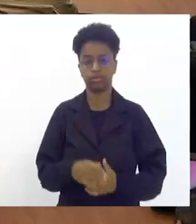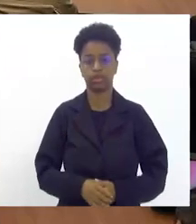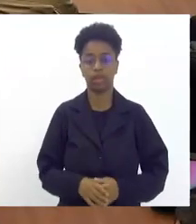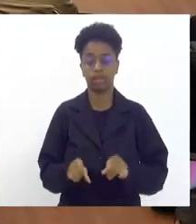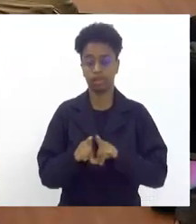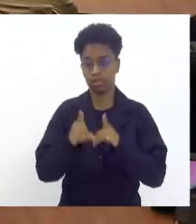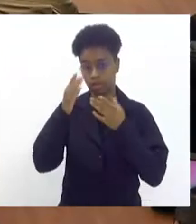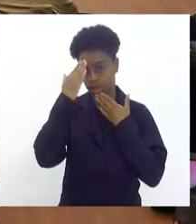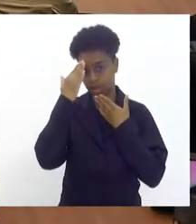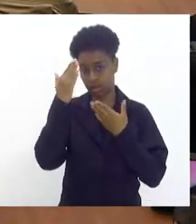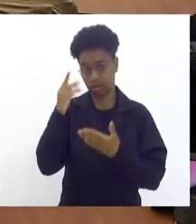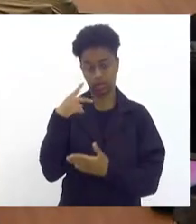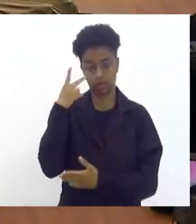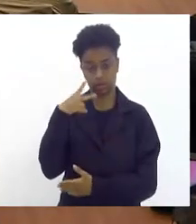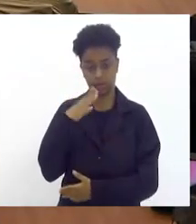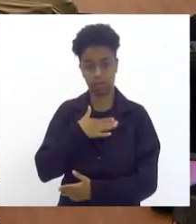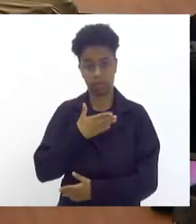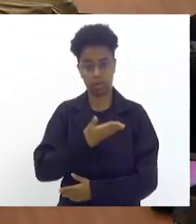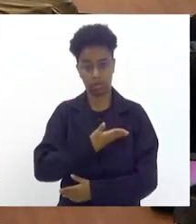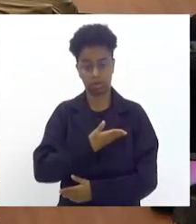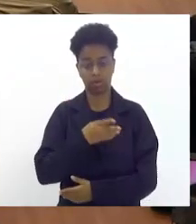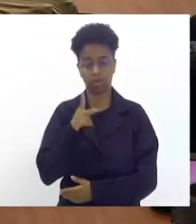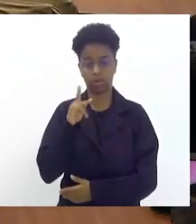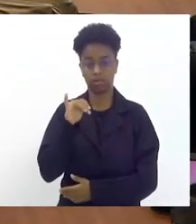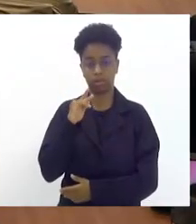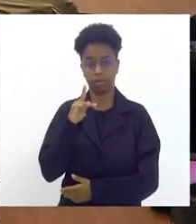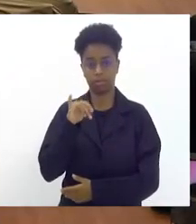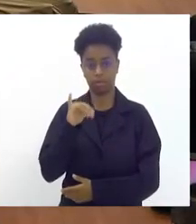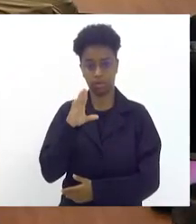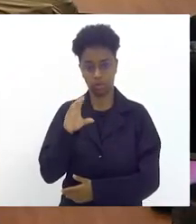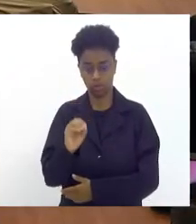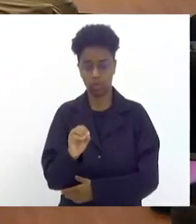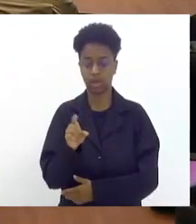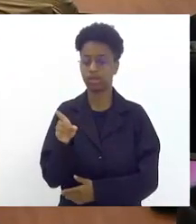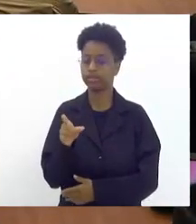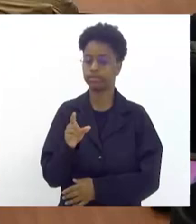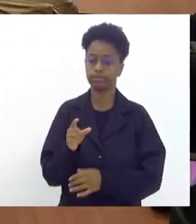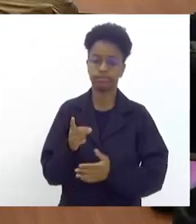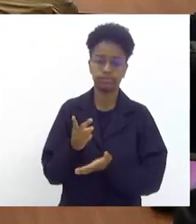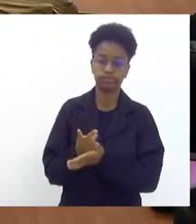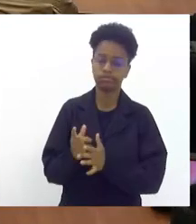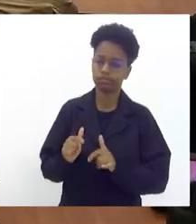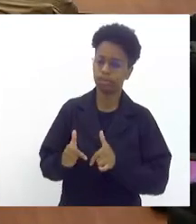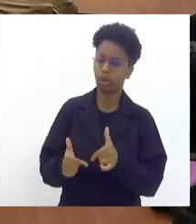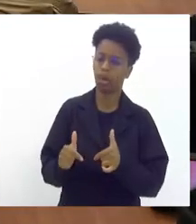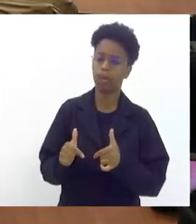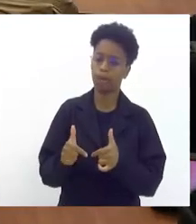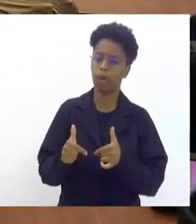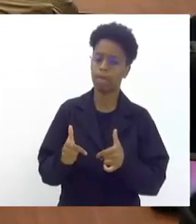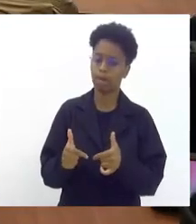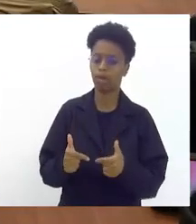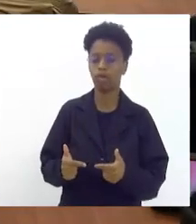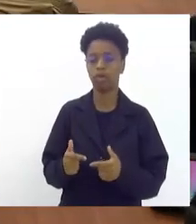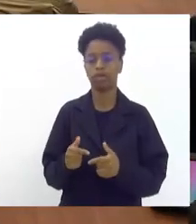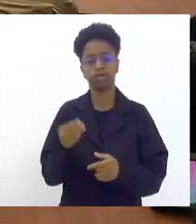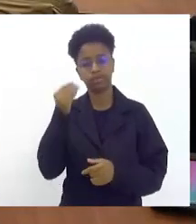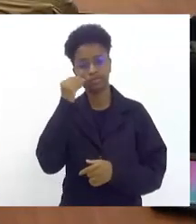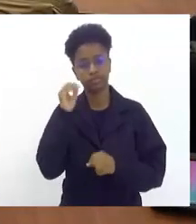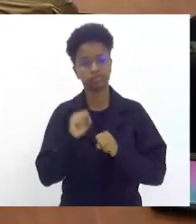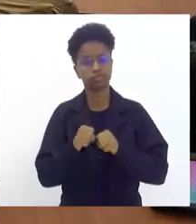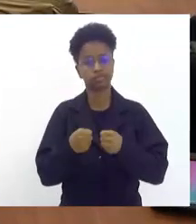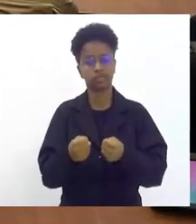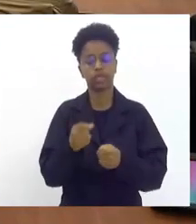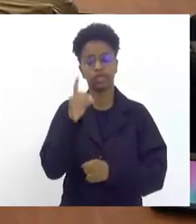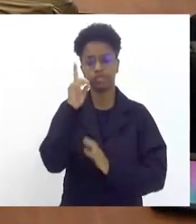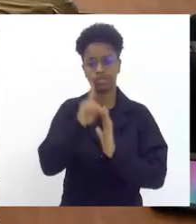agradecer aqui o vereador meu amigo Pipico um cara que é incansável na luta pelo direito do carnaval